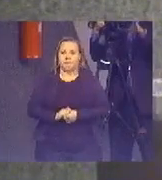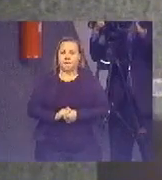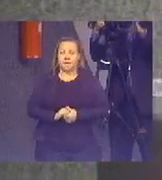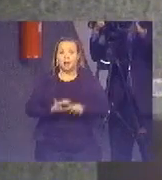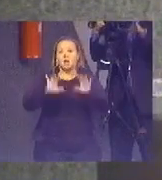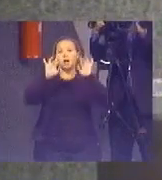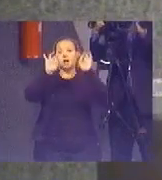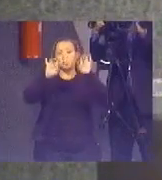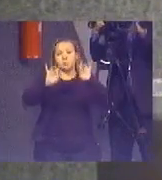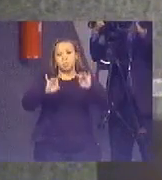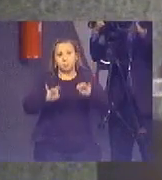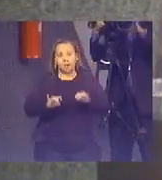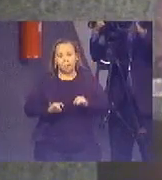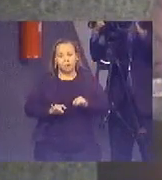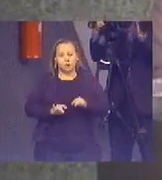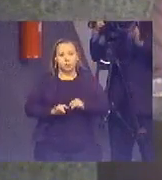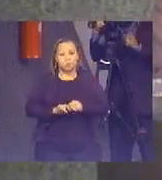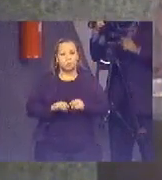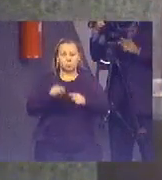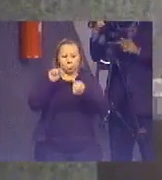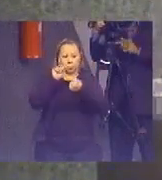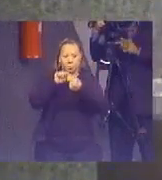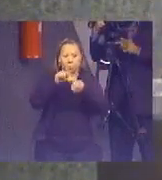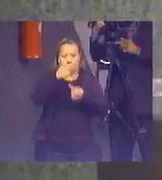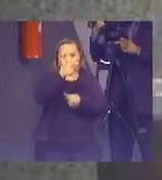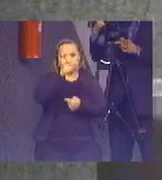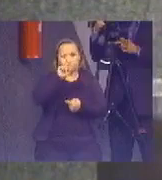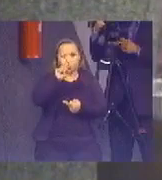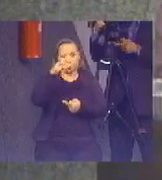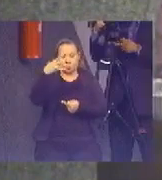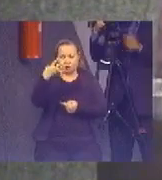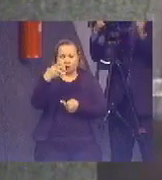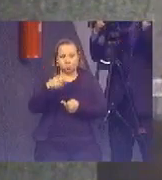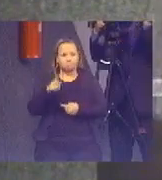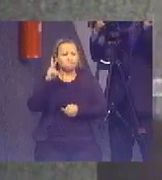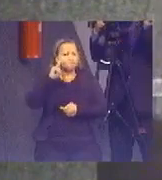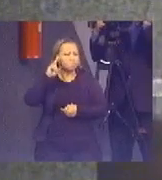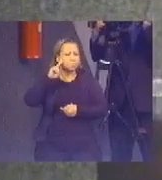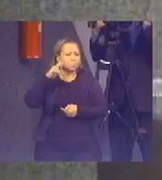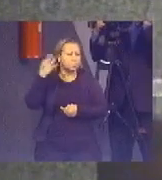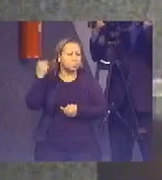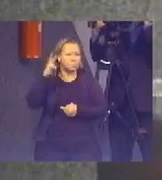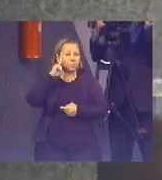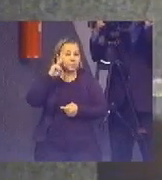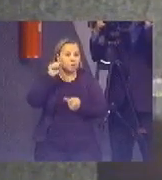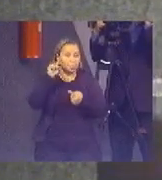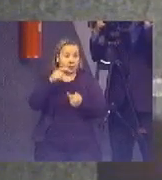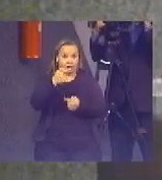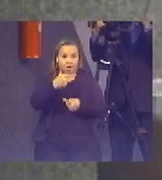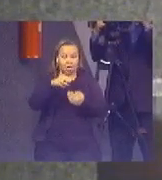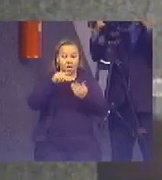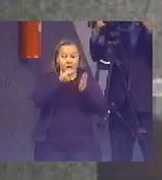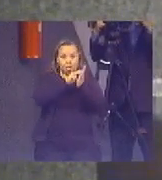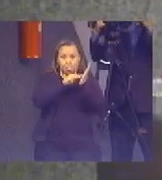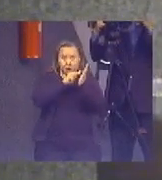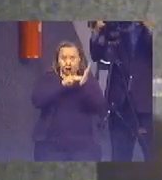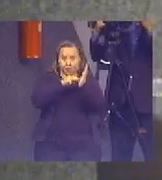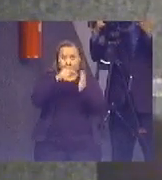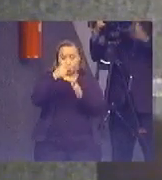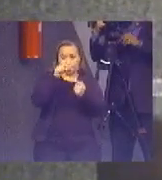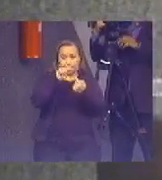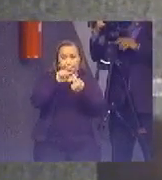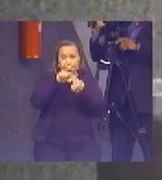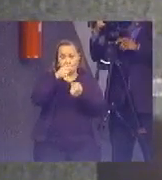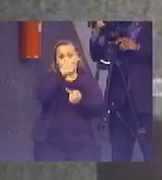Especificamente para a meta 2.4. Só relembrando, a meta 2.4 trata de sistemas